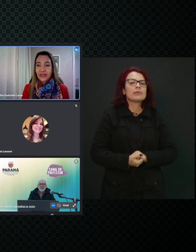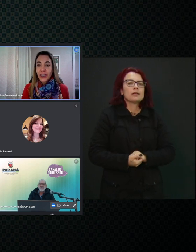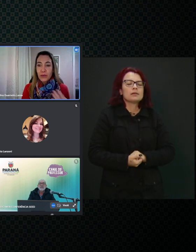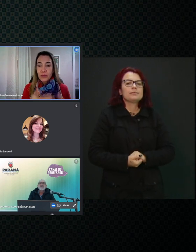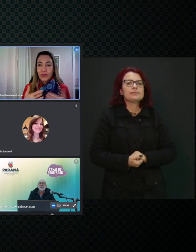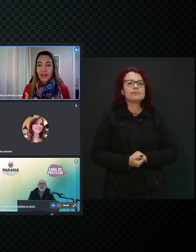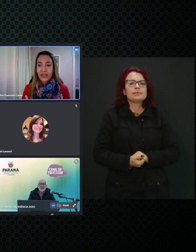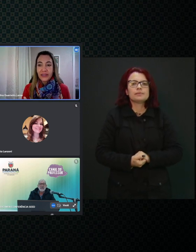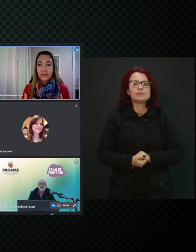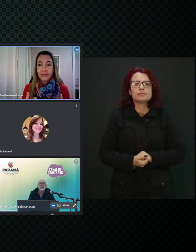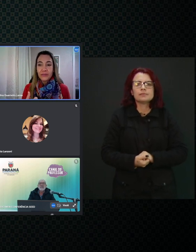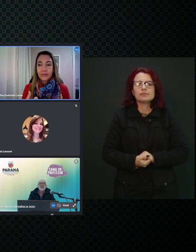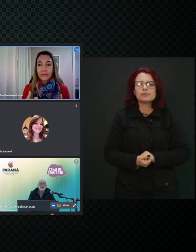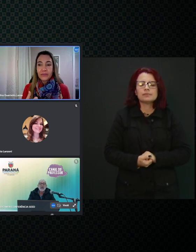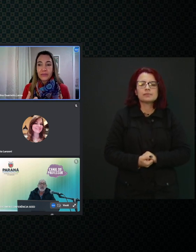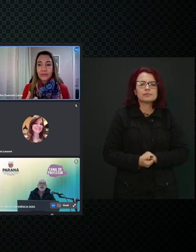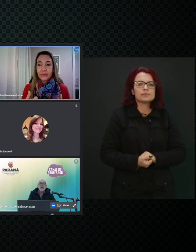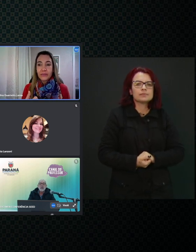desse? Repita a fala, né?